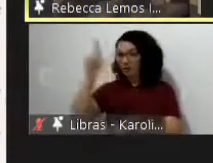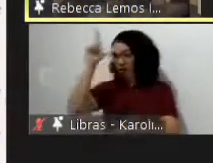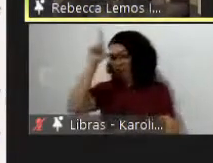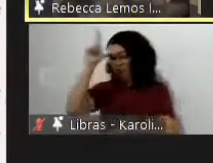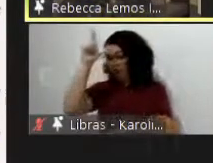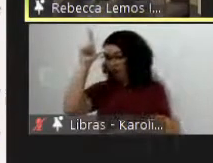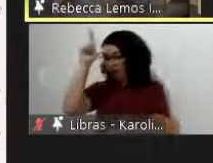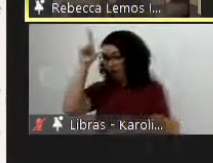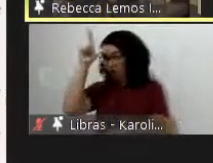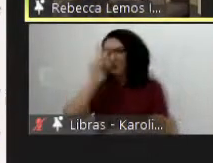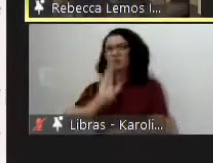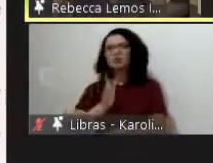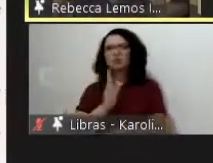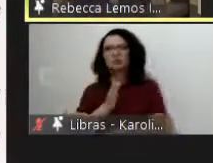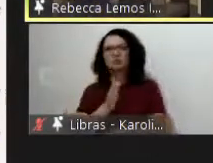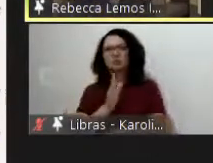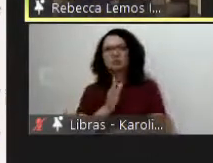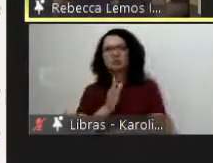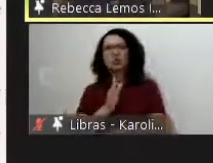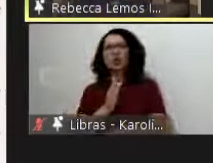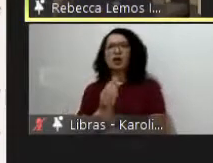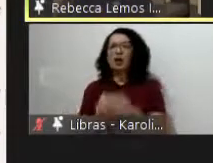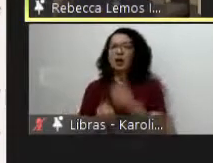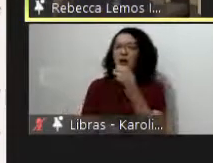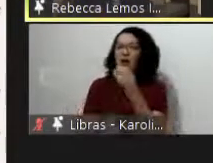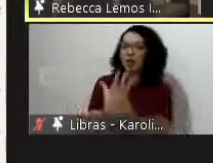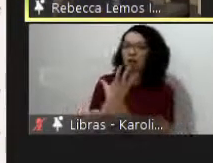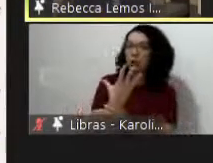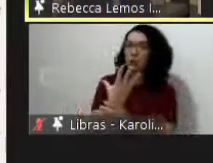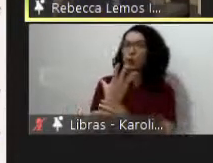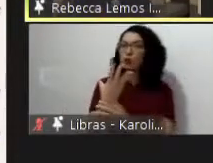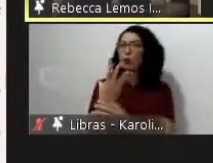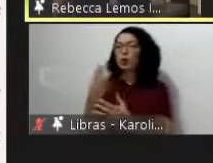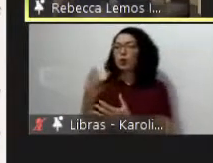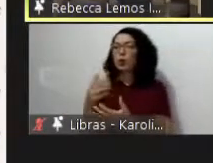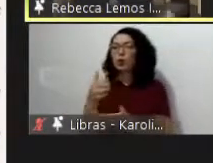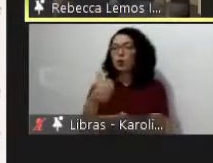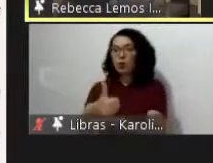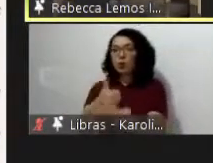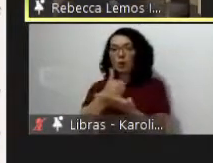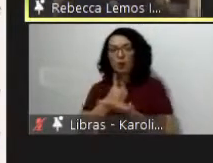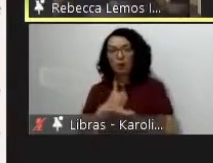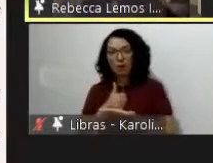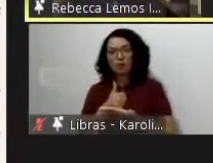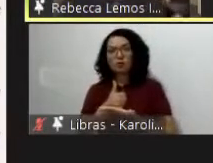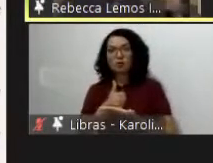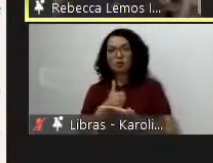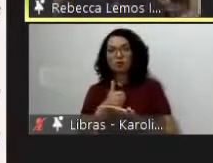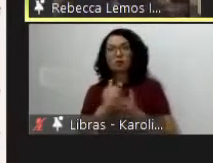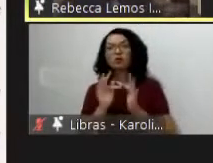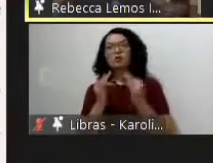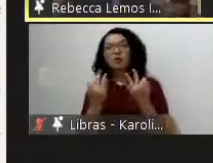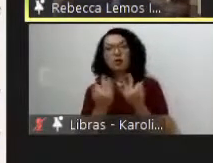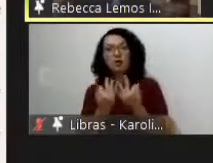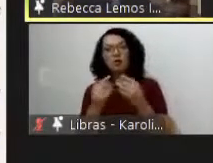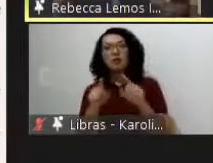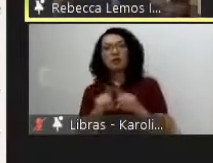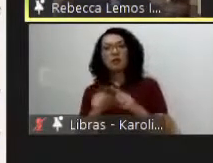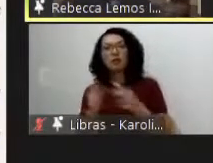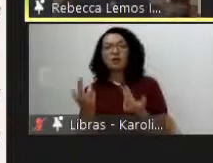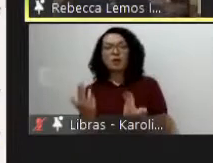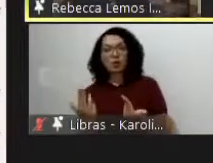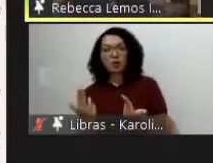se inspirando no que o Brasil tinha feito há um projeto de mais médicos na Europa nos Estados